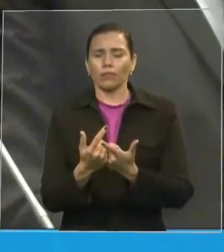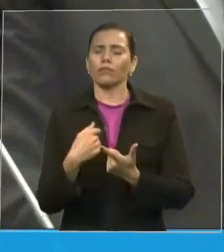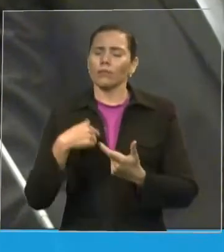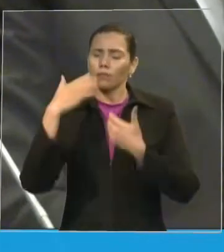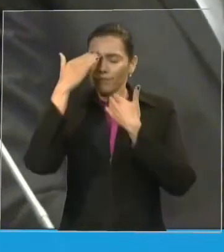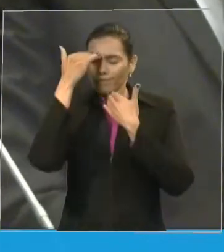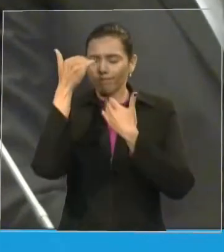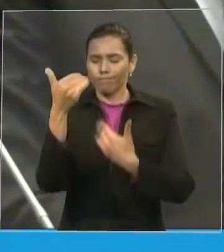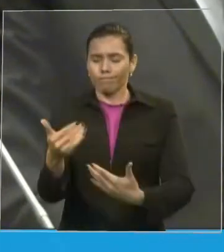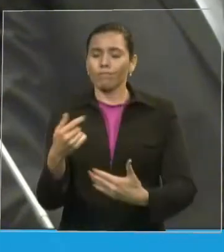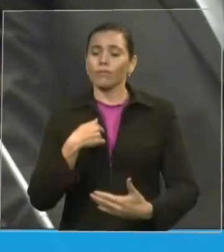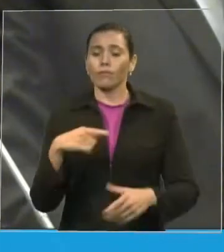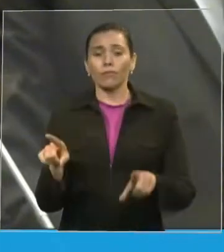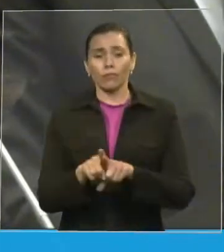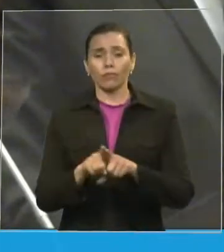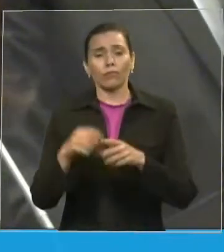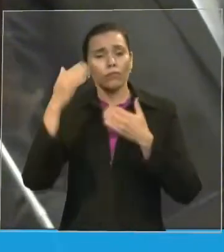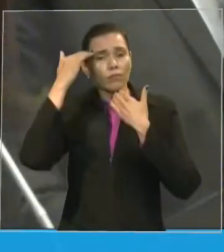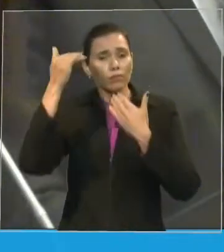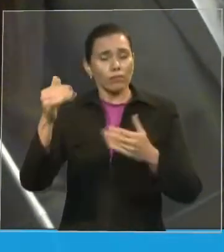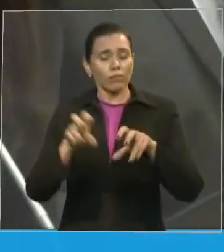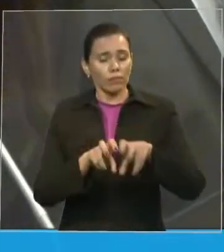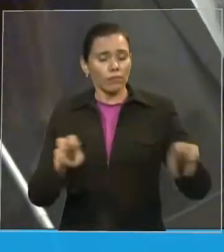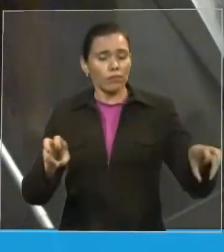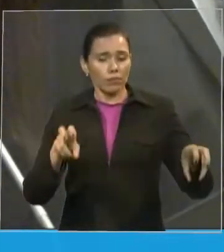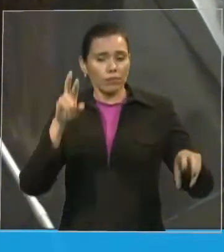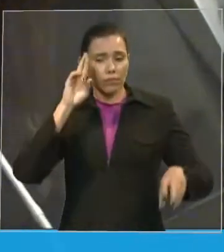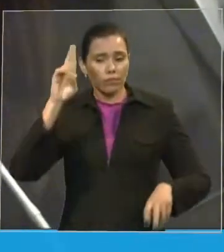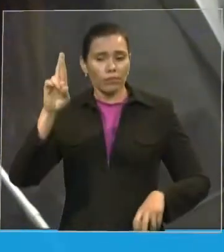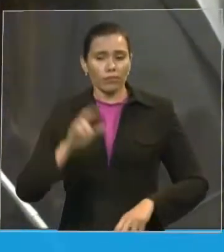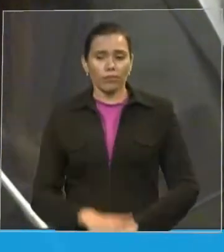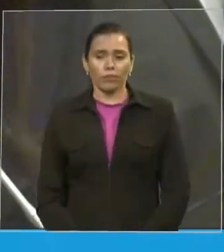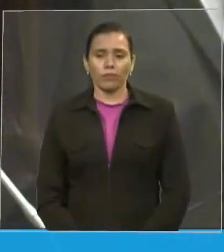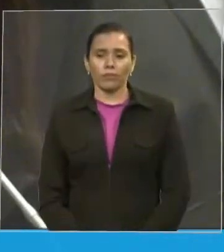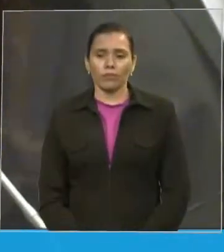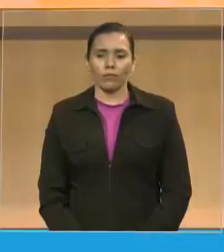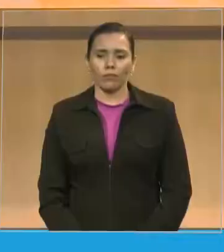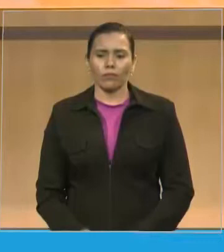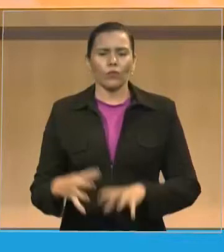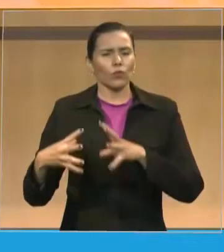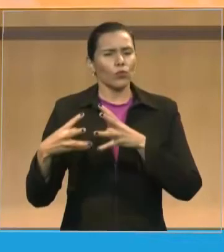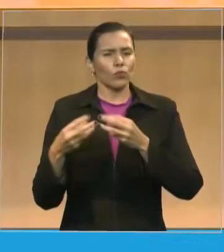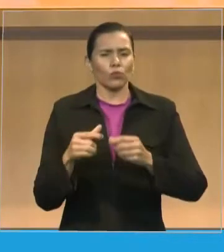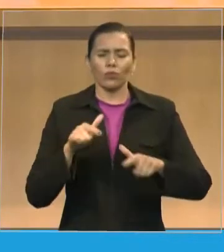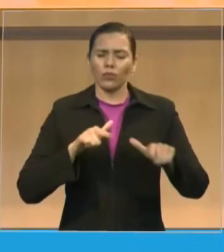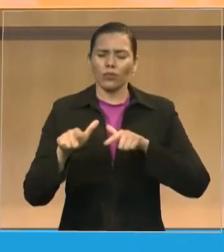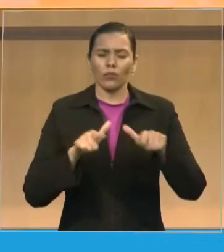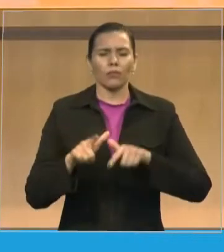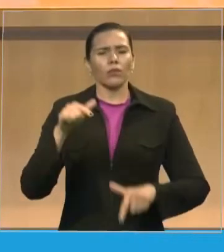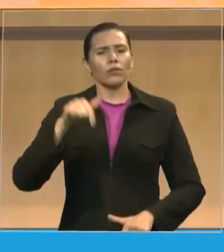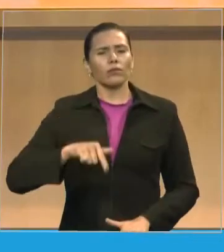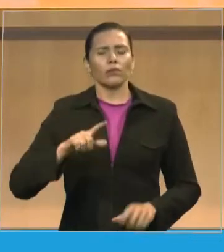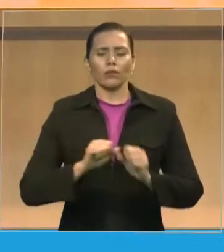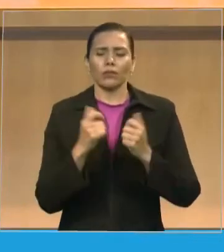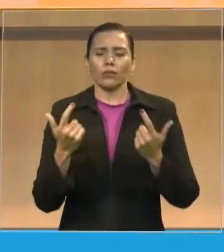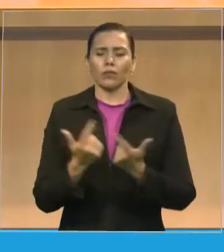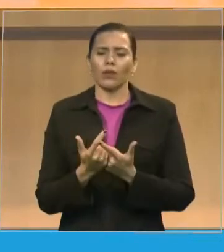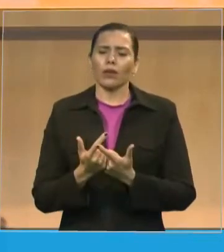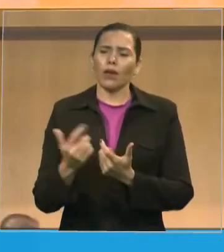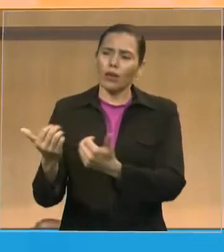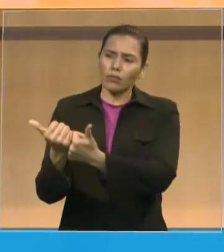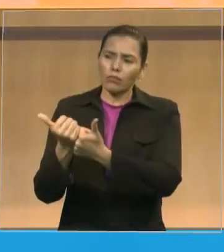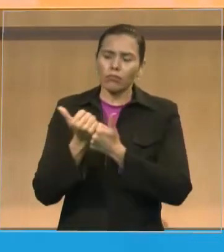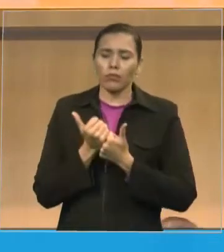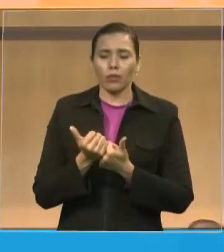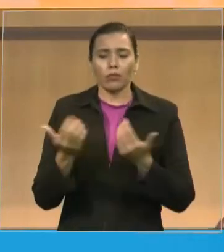a mesa a todos os servidores desta casa que estão aqui no dano suporte até esse